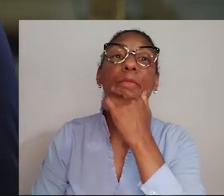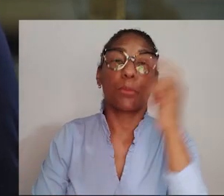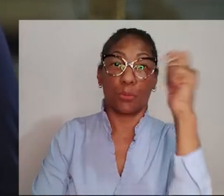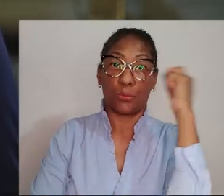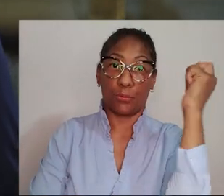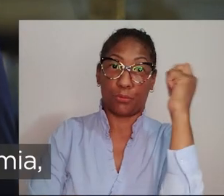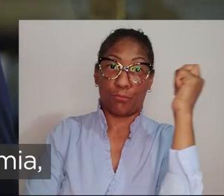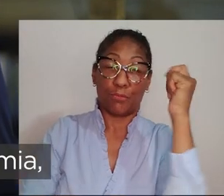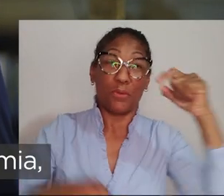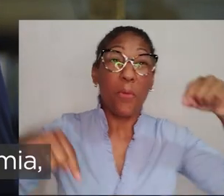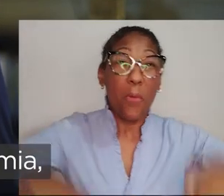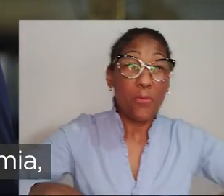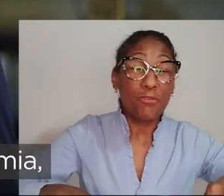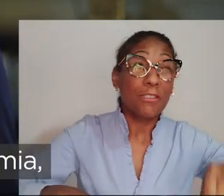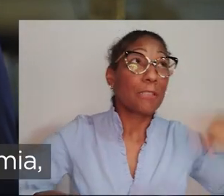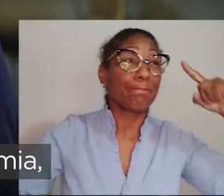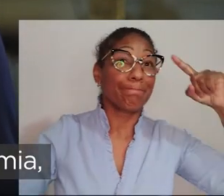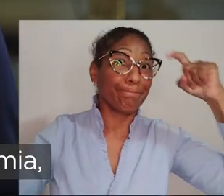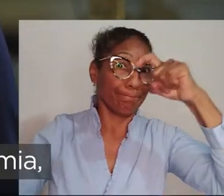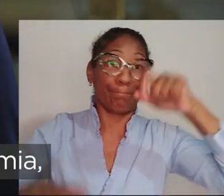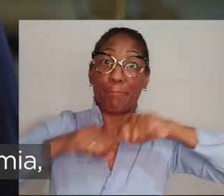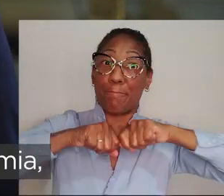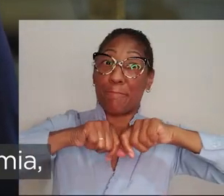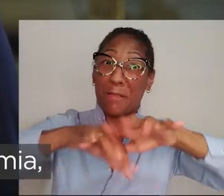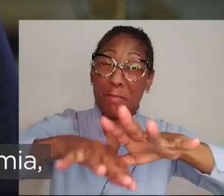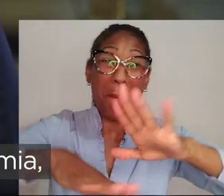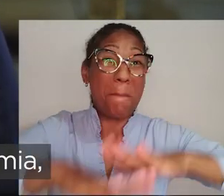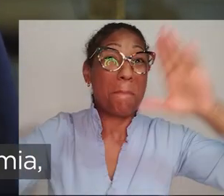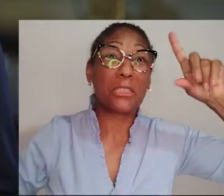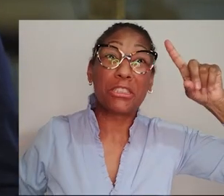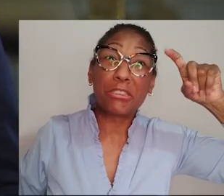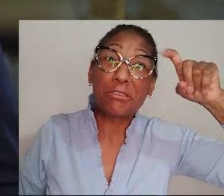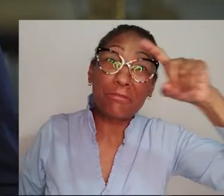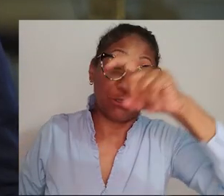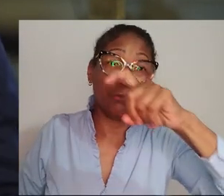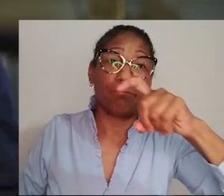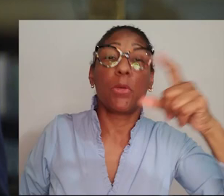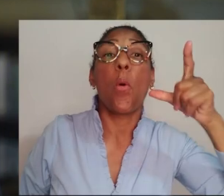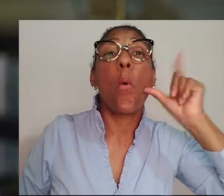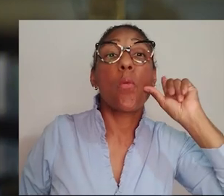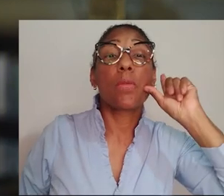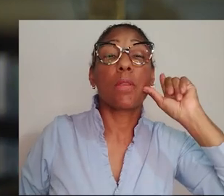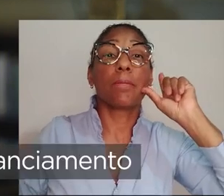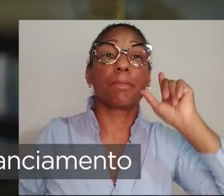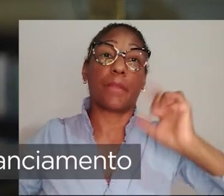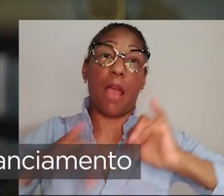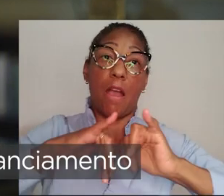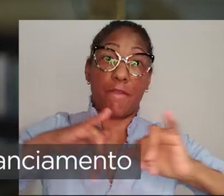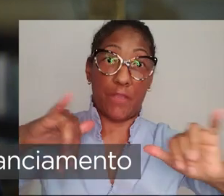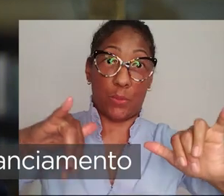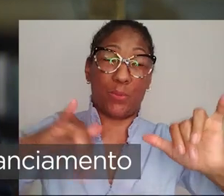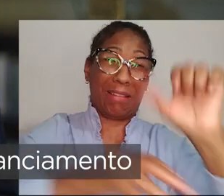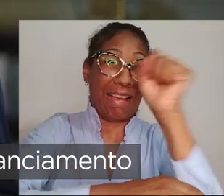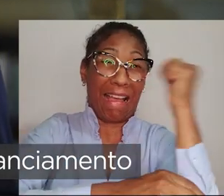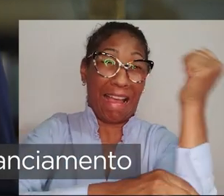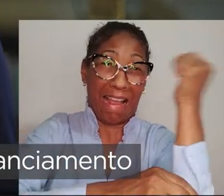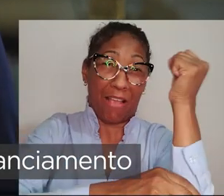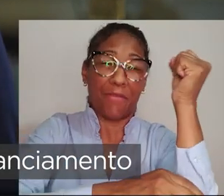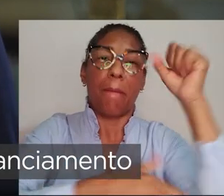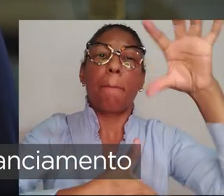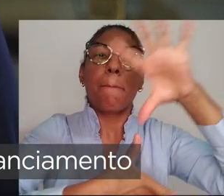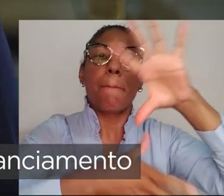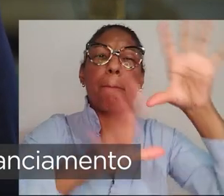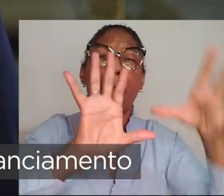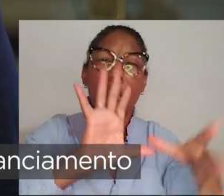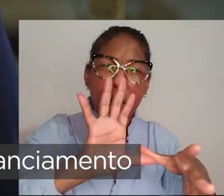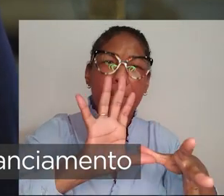Gaúchas e gaúchos, nós chegamos a um ponto crítico da pandemia, talvez o mais crítico até hoje. Ontem nós anunciamos o